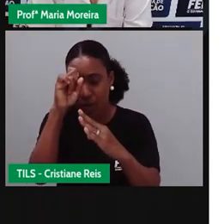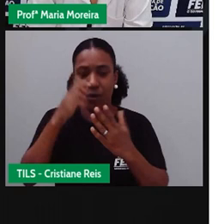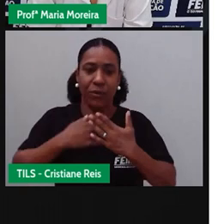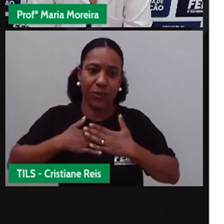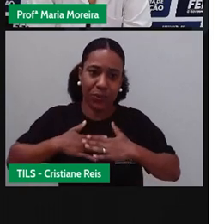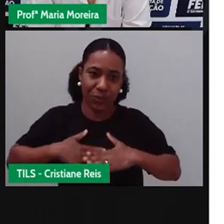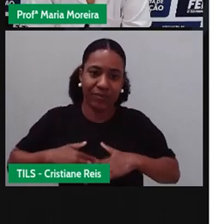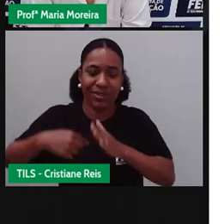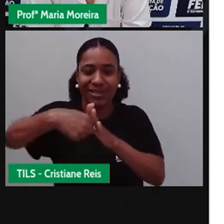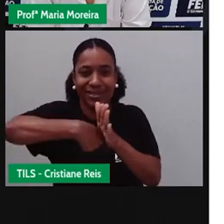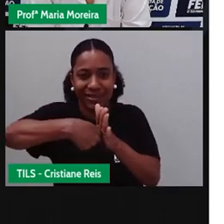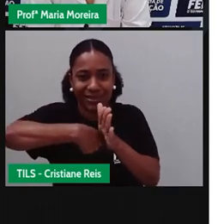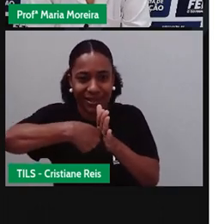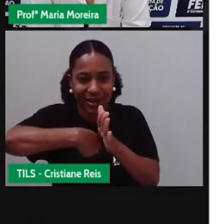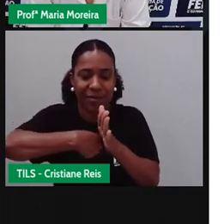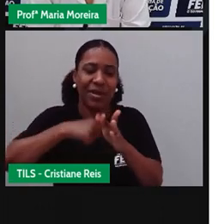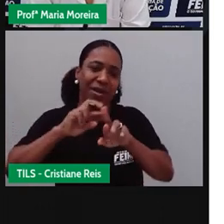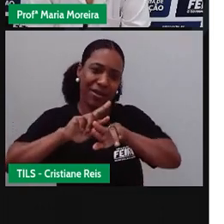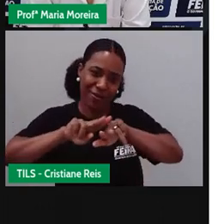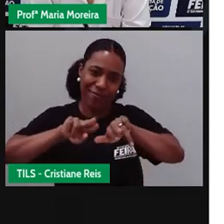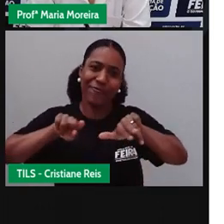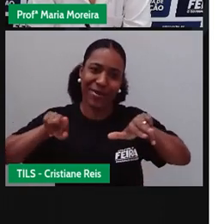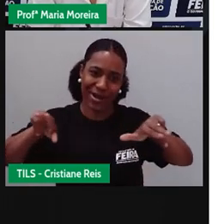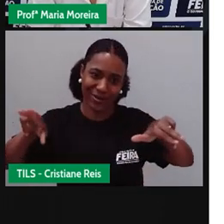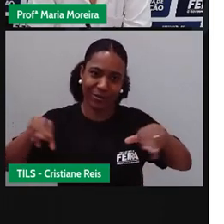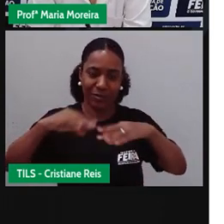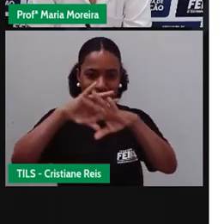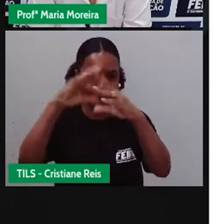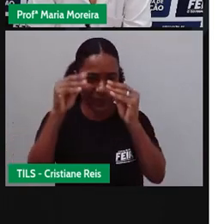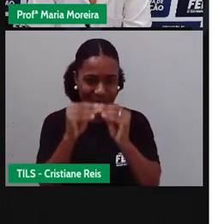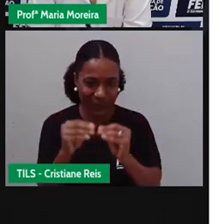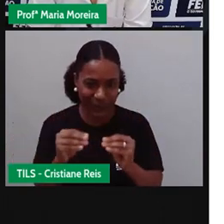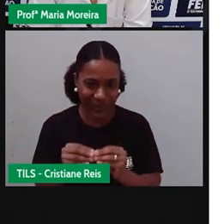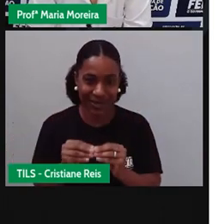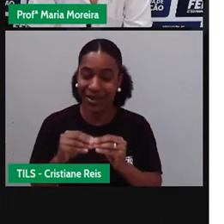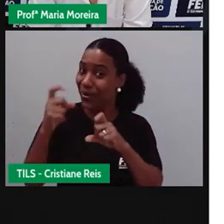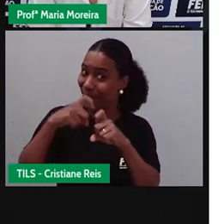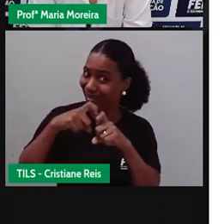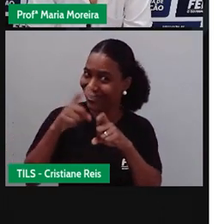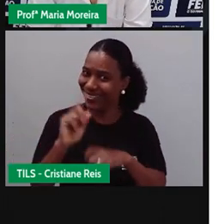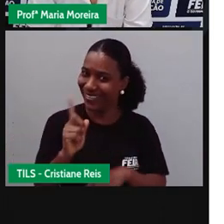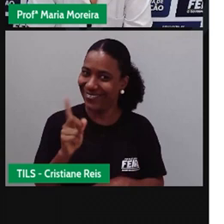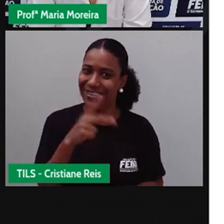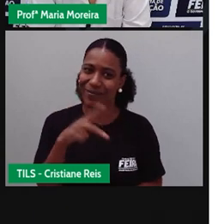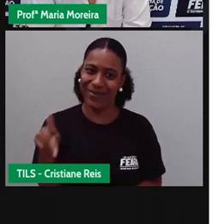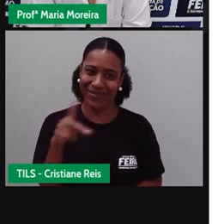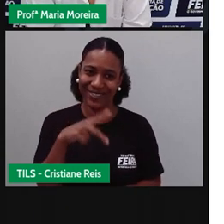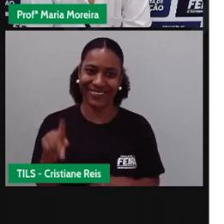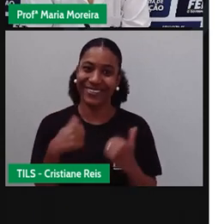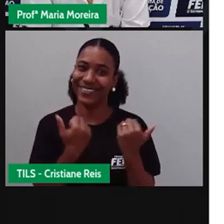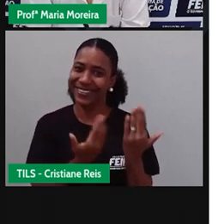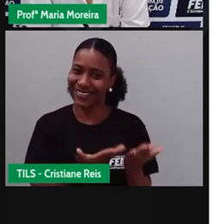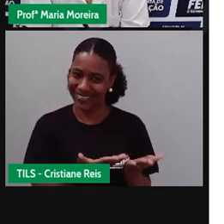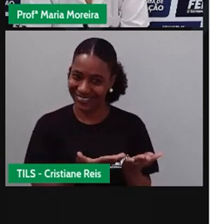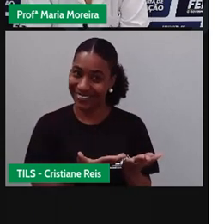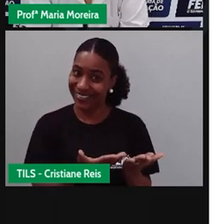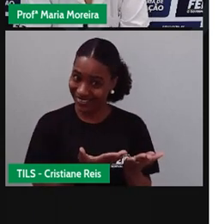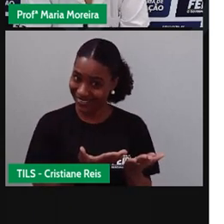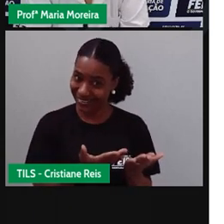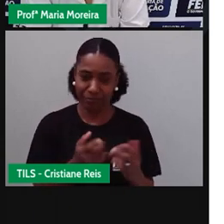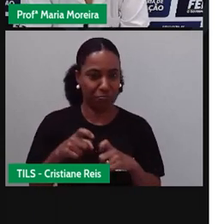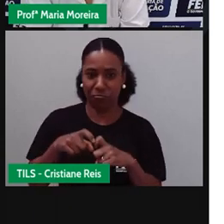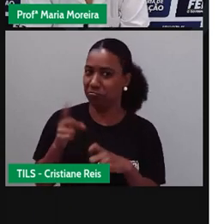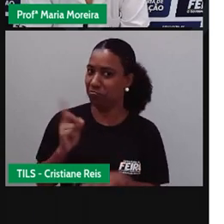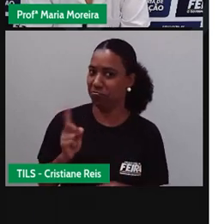Mas, obviamente, a não vai entrar no detalhe aqui. Por quê? Eu não sou médica. Eu sou professora. Cris? Também não. Você é